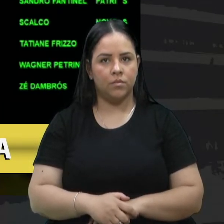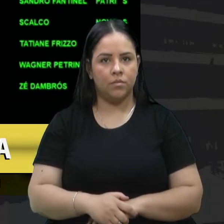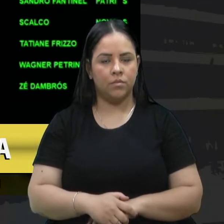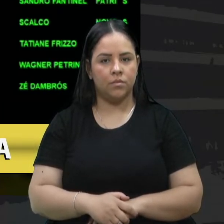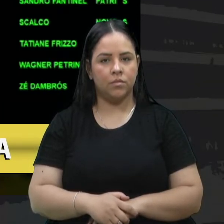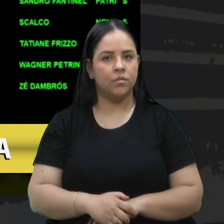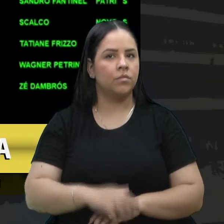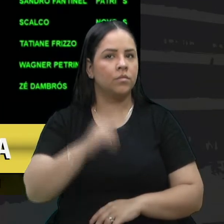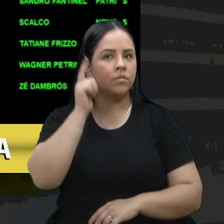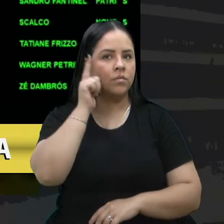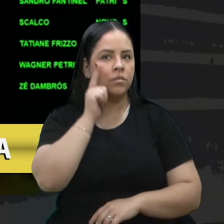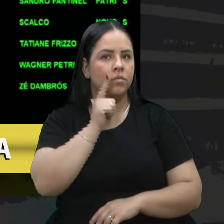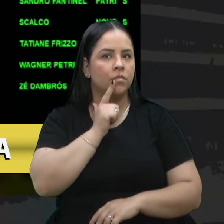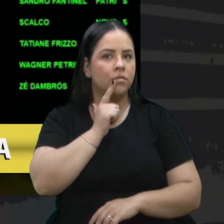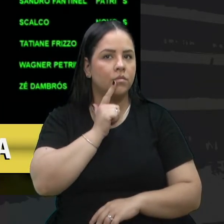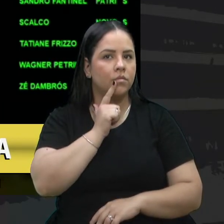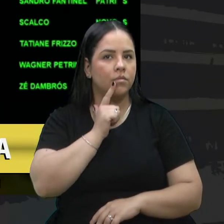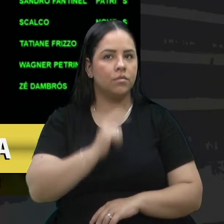Lucas Carinhato?